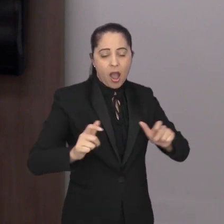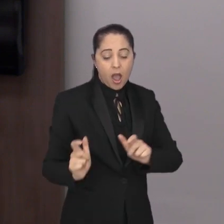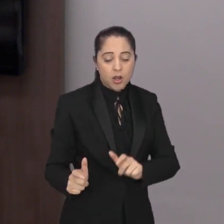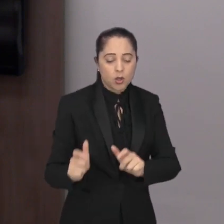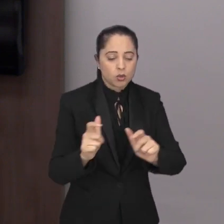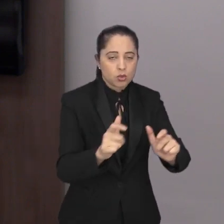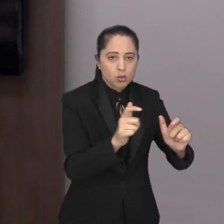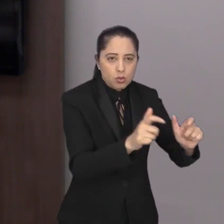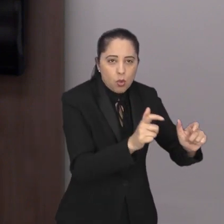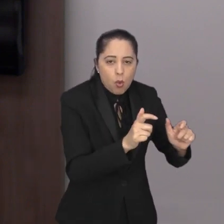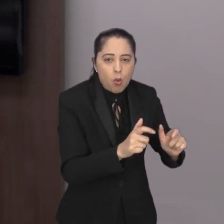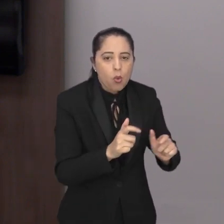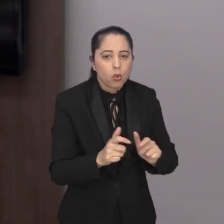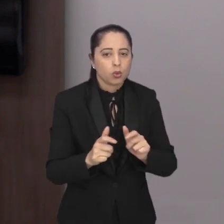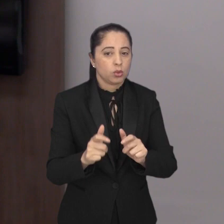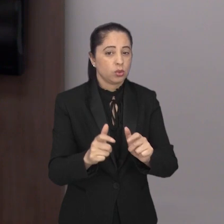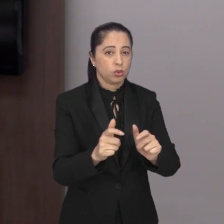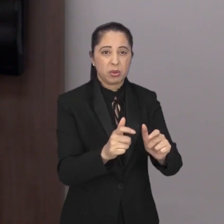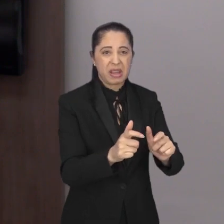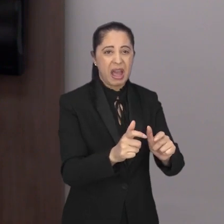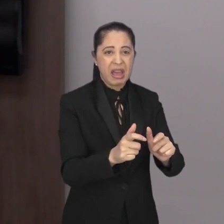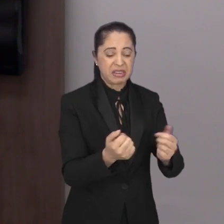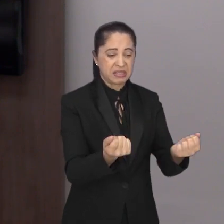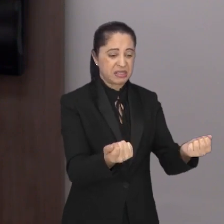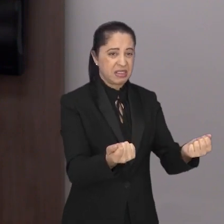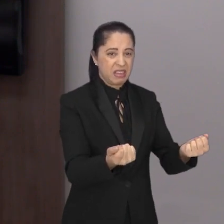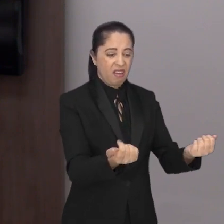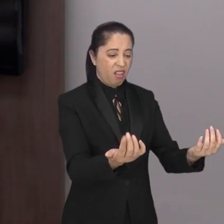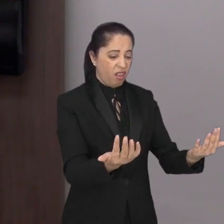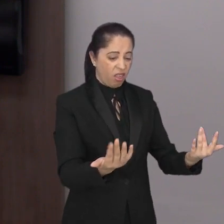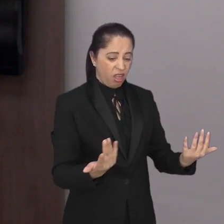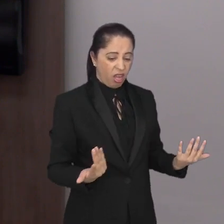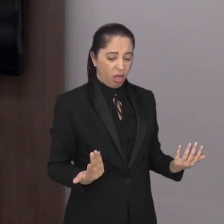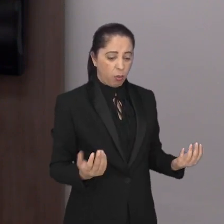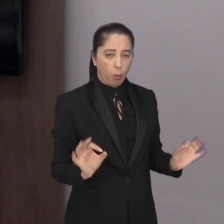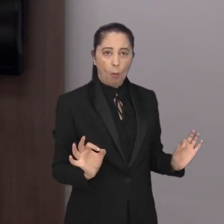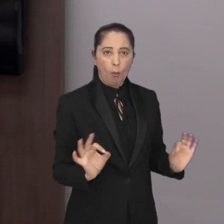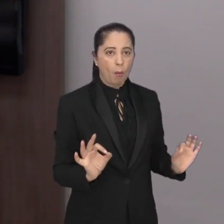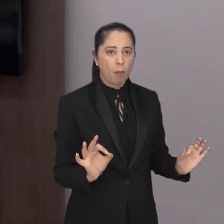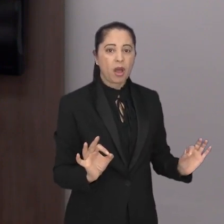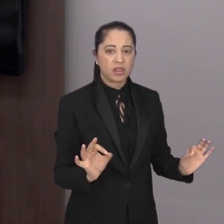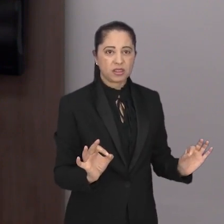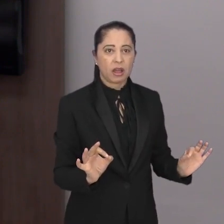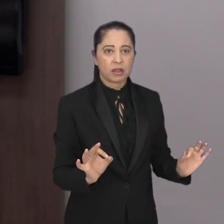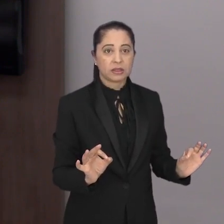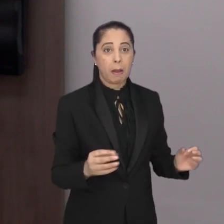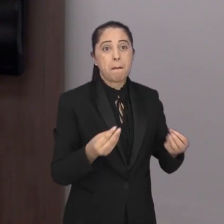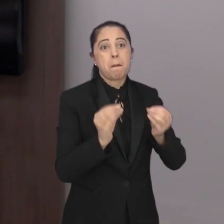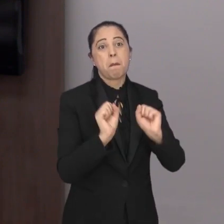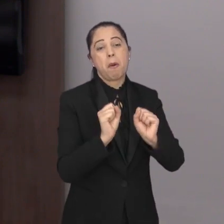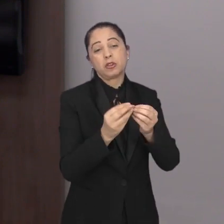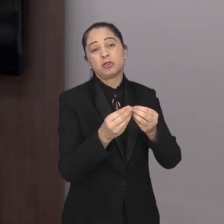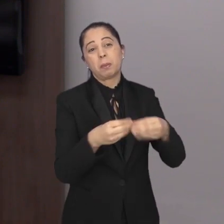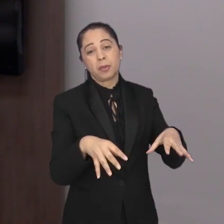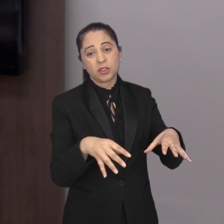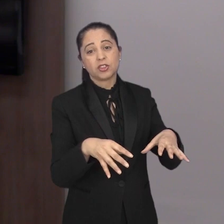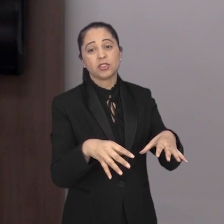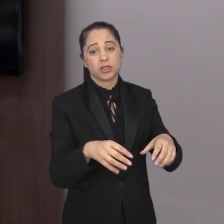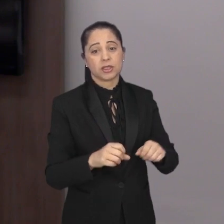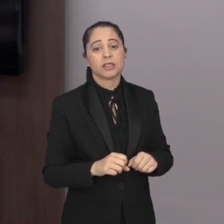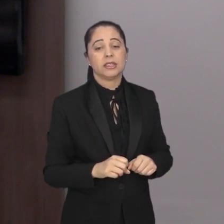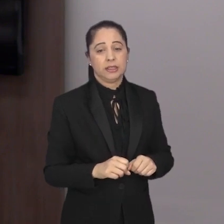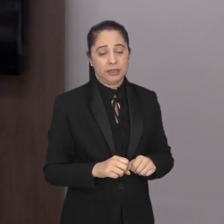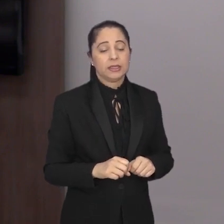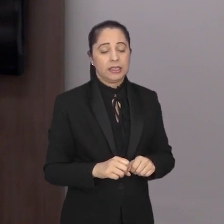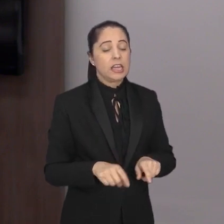áreas que estavam em ambientes urbanos não tinham sequer vegetação, ainda várias delas tinham uma deposição de resíduos bastante significativa